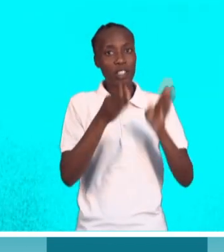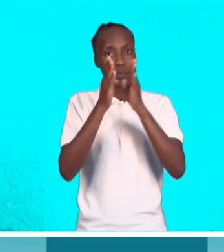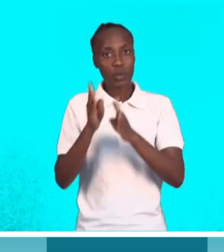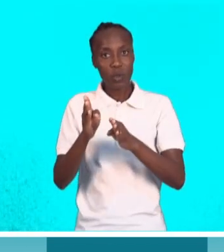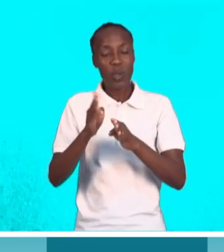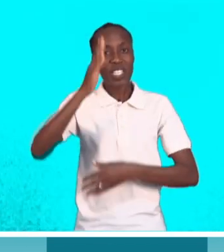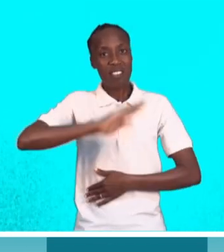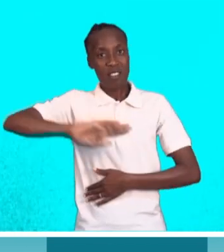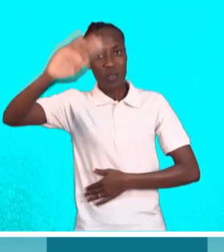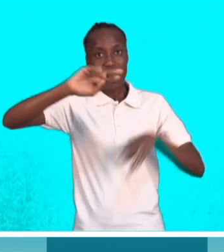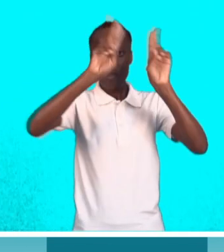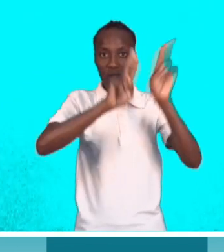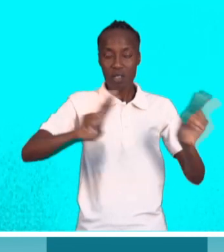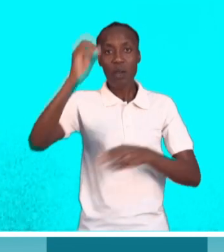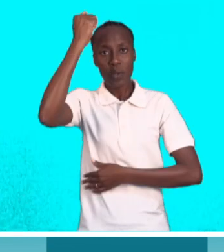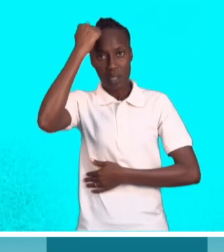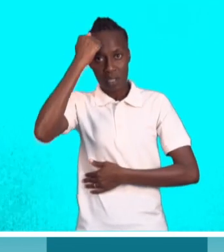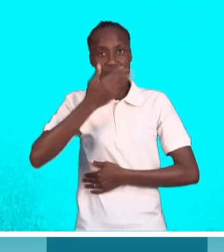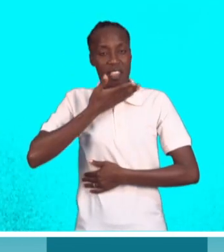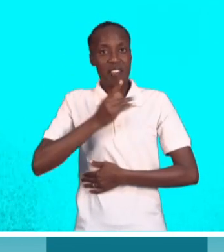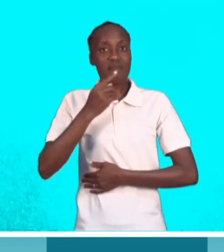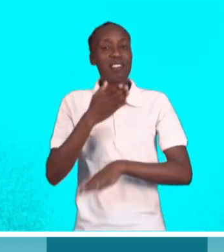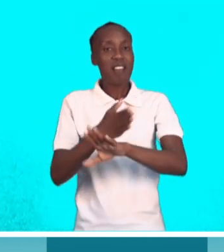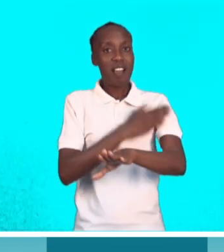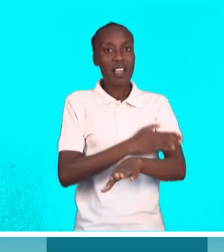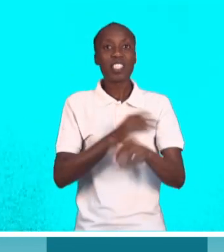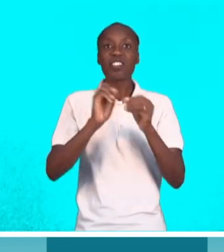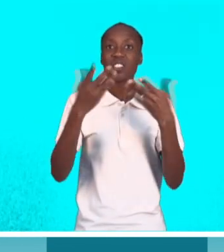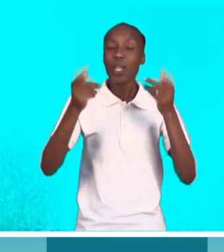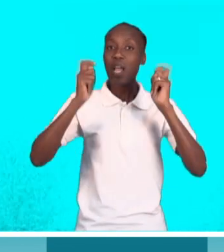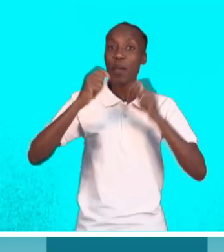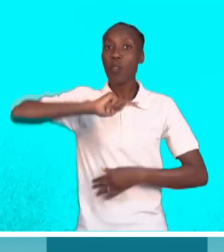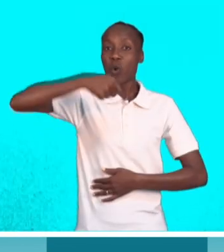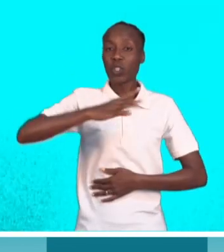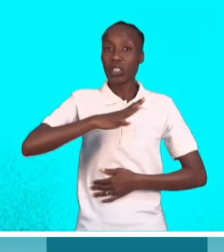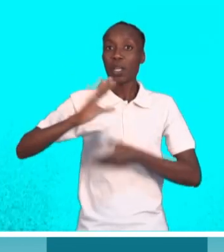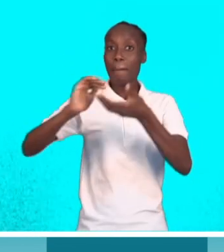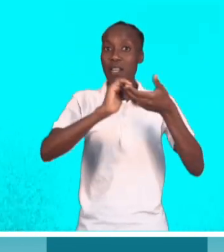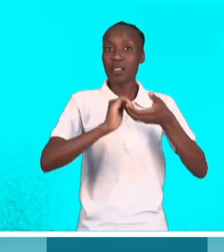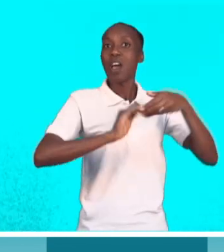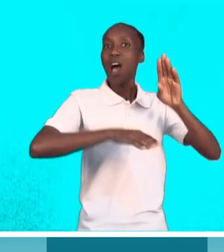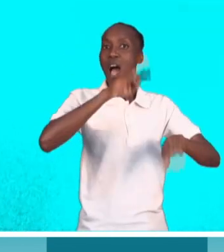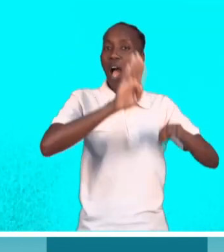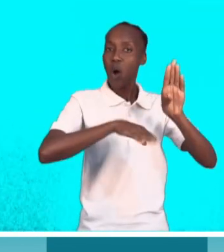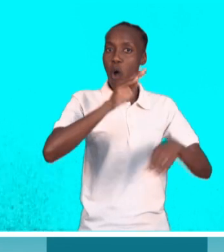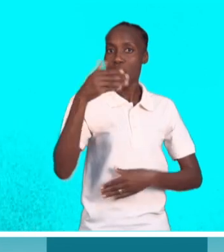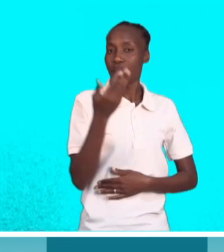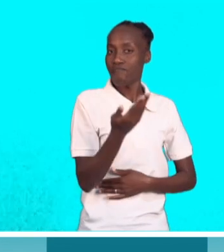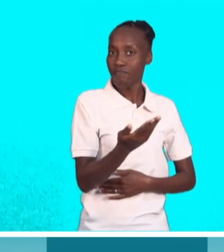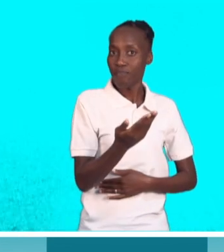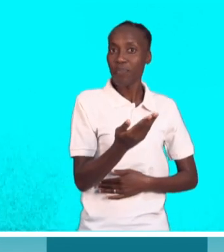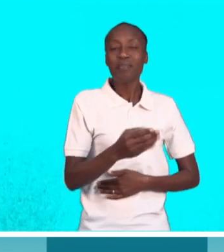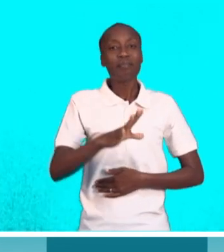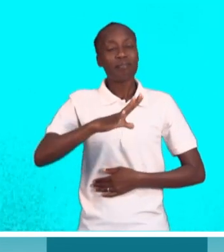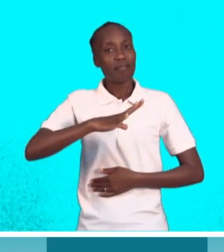nacional e internacional. Vamos acionar. Eu já dizia durante a campanha eleitoral que nós temos parceiros angolanos que têm sido